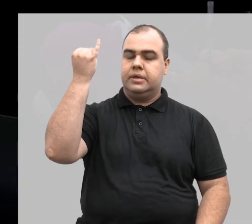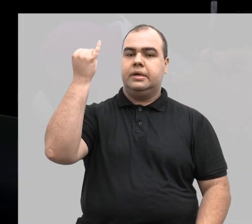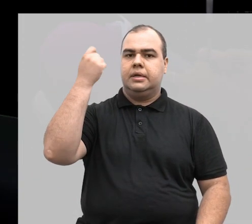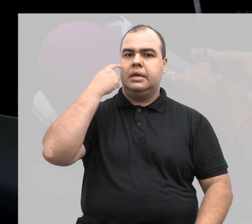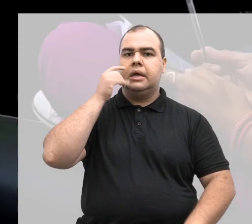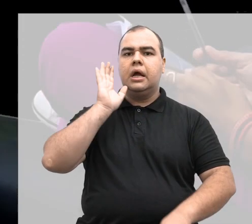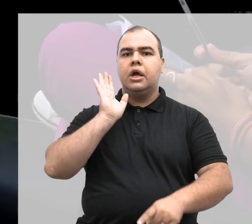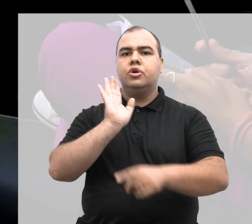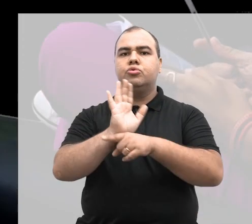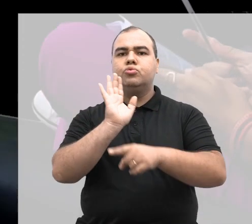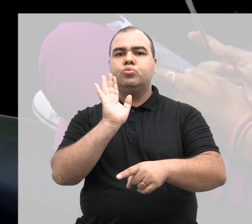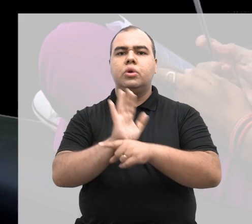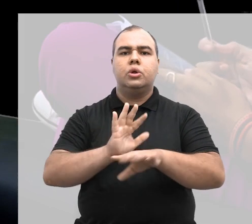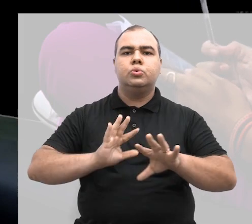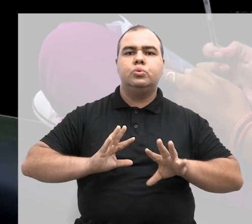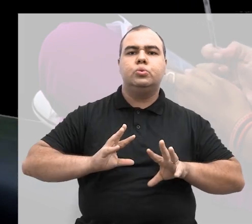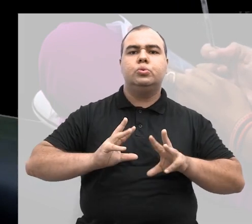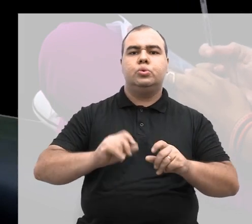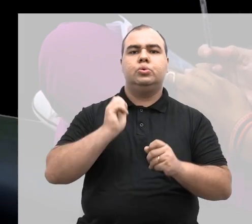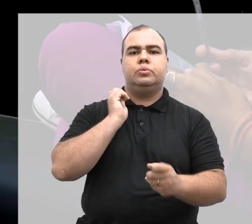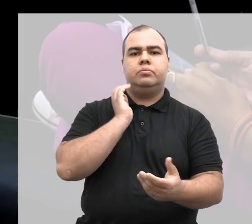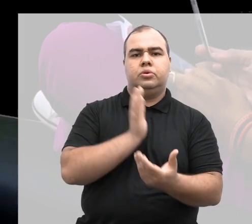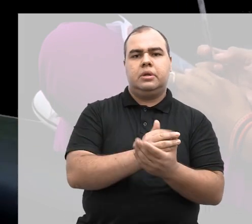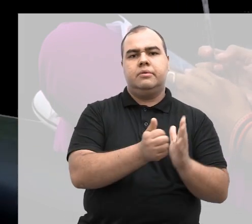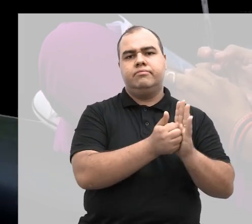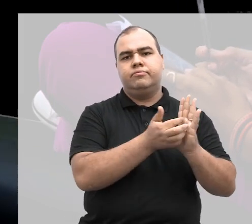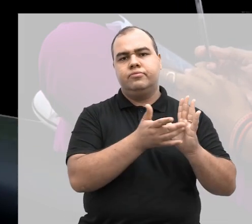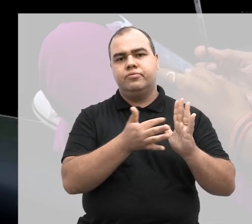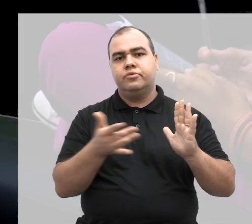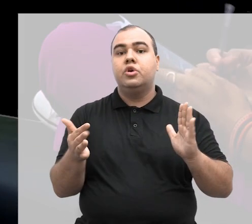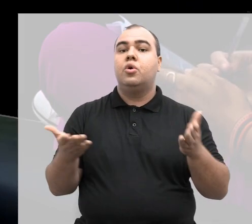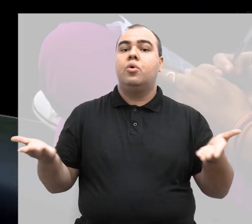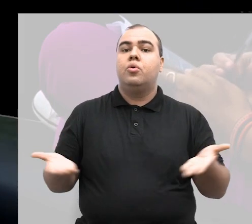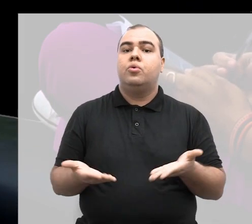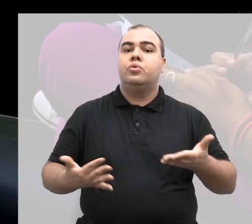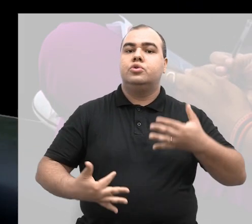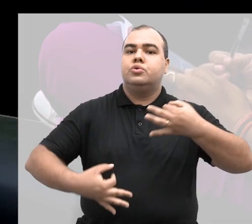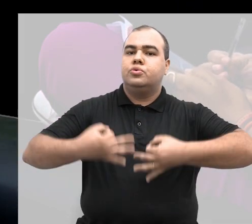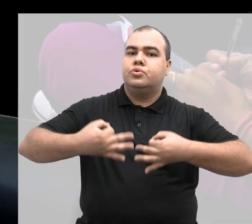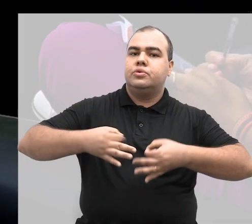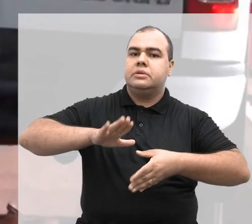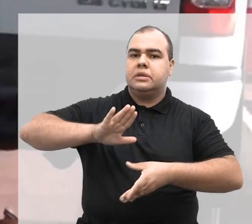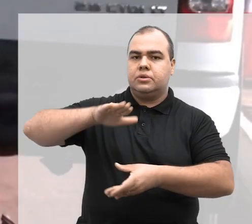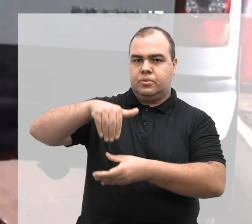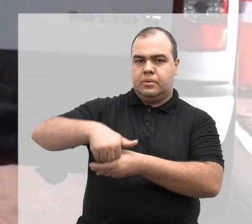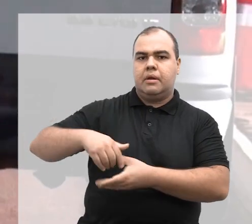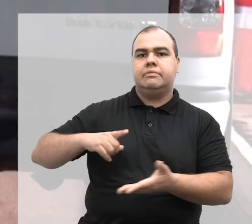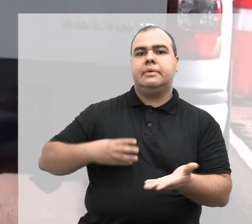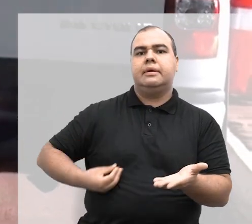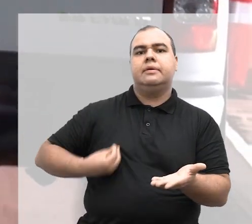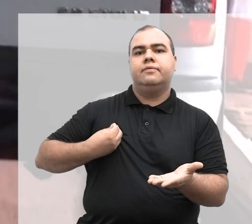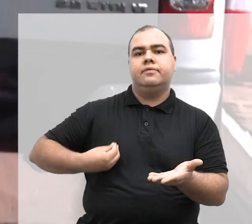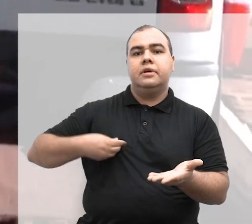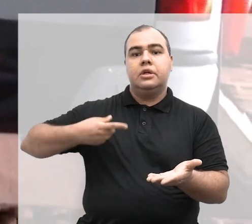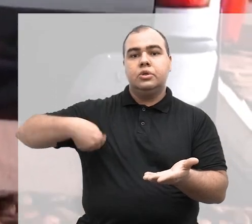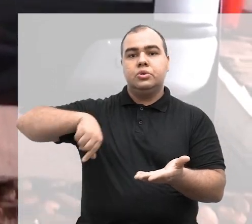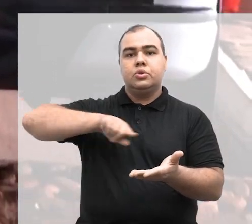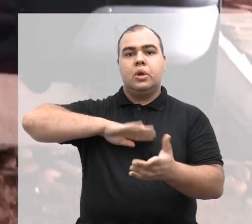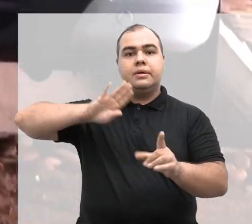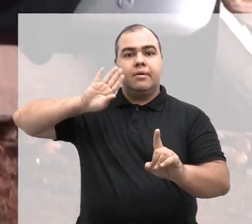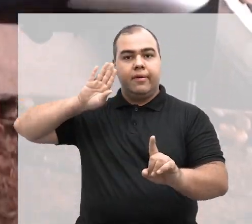agilizar todo esse processo e hoje a justiça eleitoral está aí de vanguarda. Nós servimos de